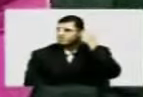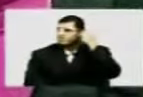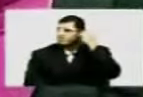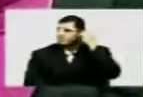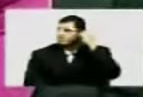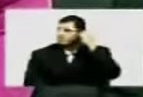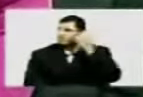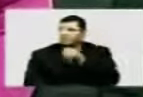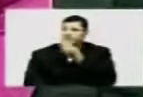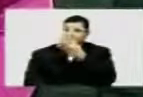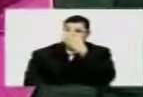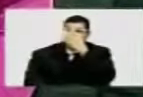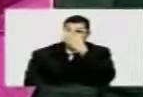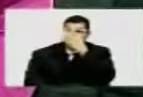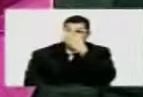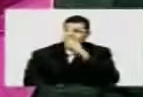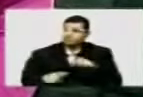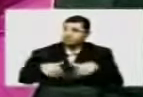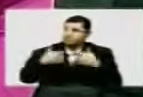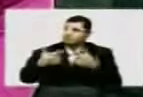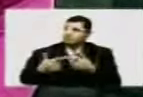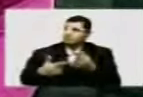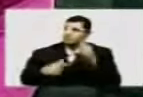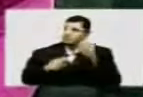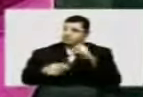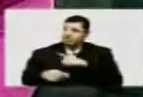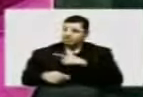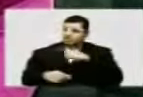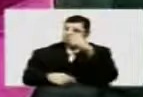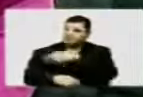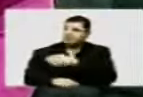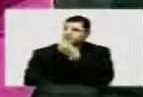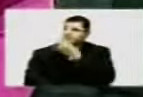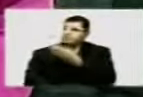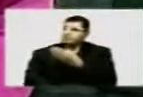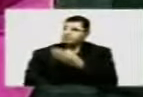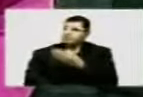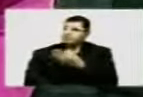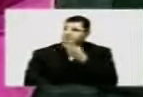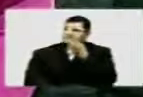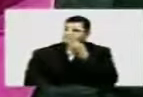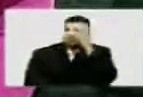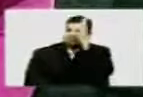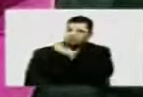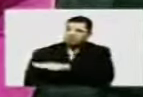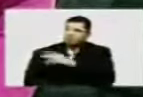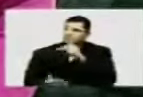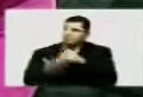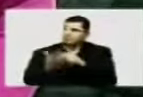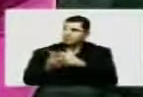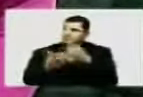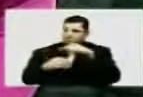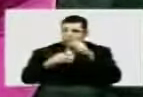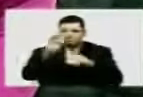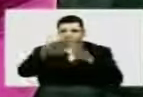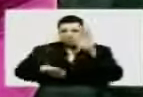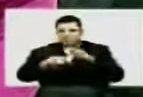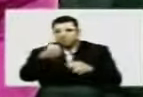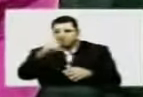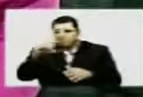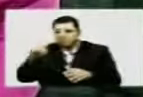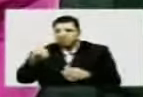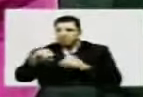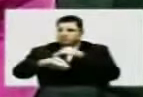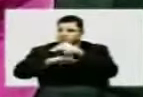E quando, nessa oportunidade que estivemos lá, os reclamos foram, assim, quase que 100